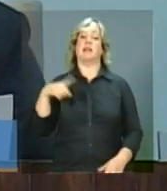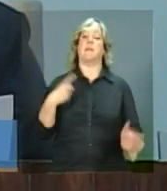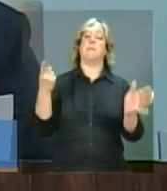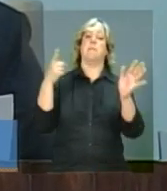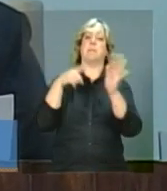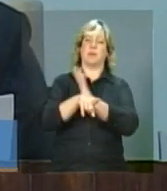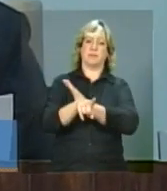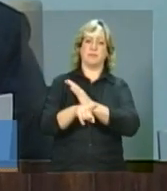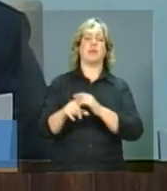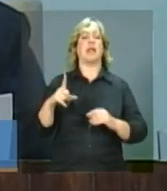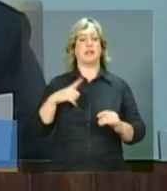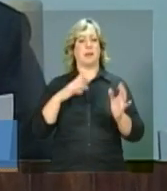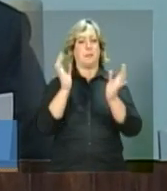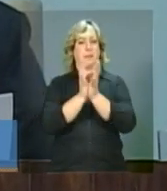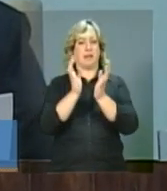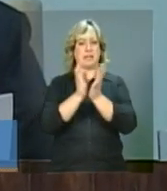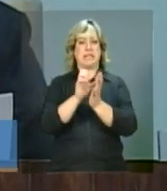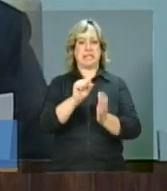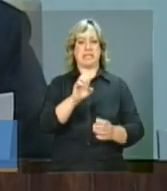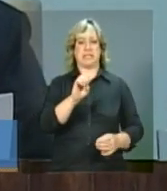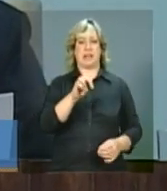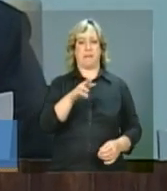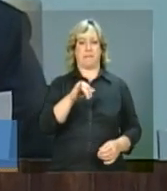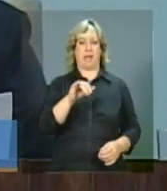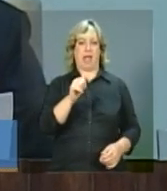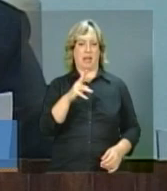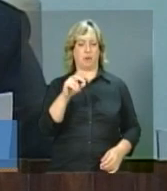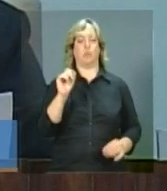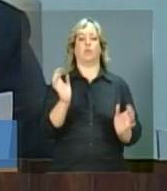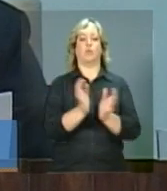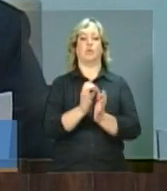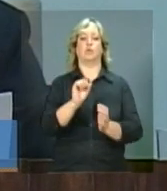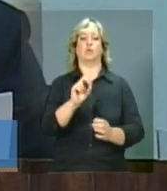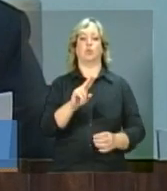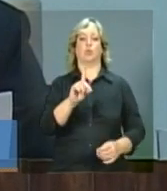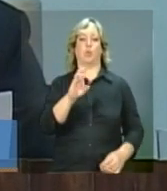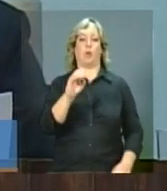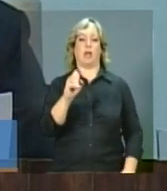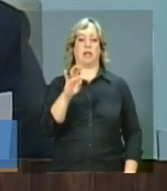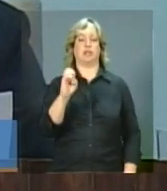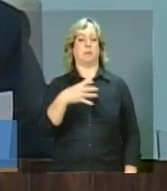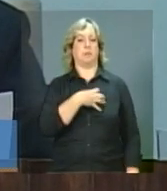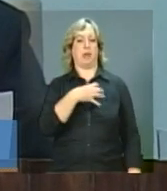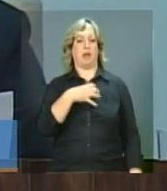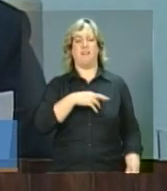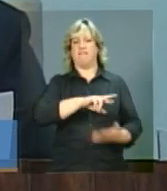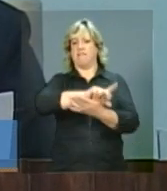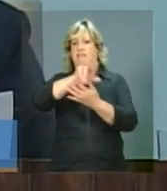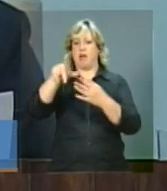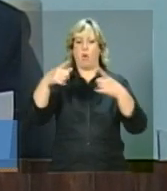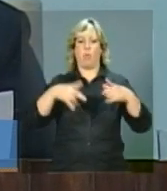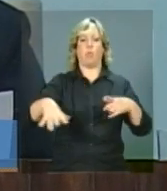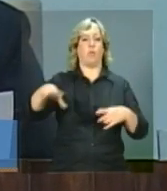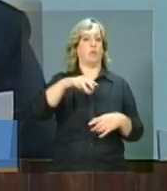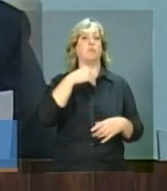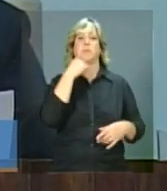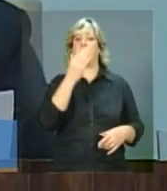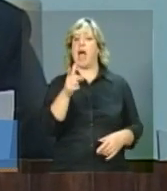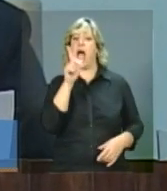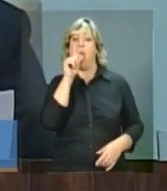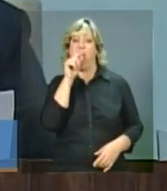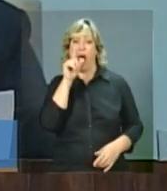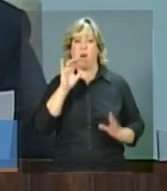parte do semiárido do sudeste, sudoeste baiano, com diversas comunidades de zona rural sem água potável.